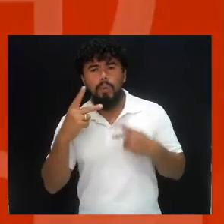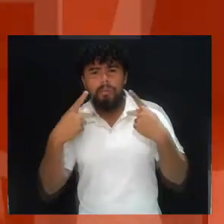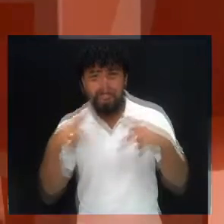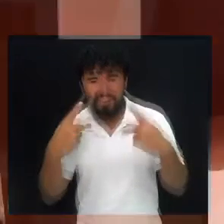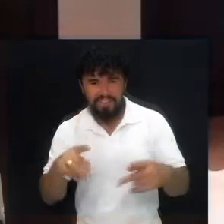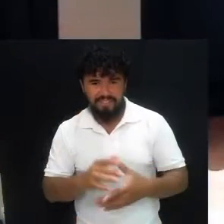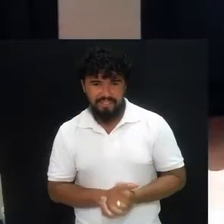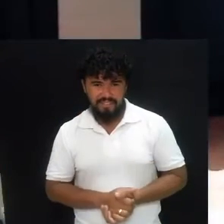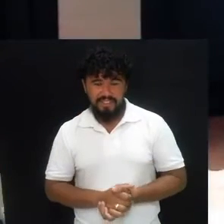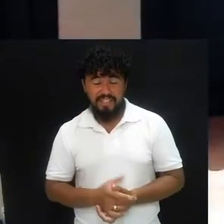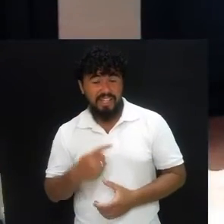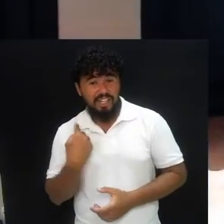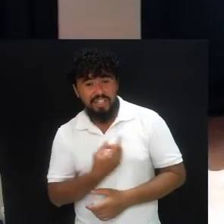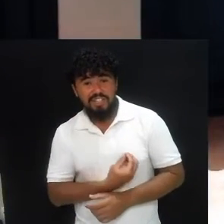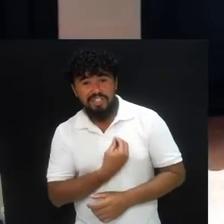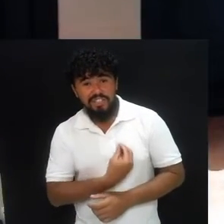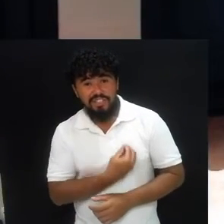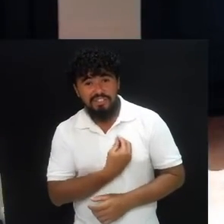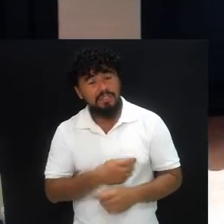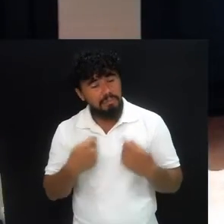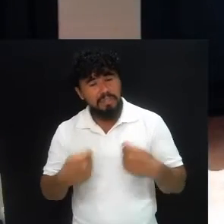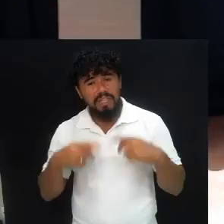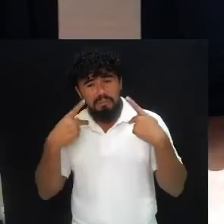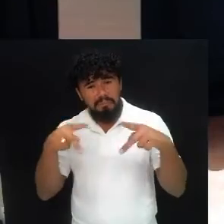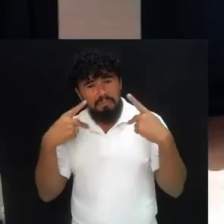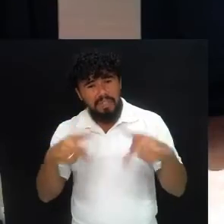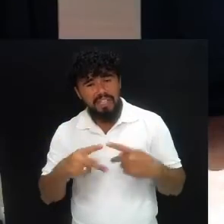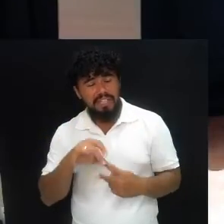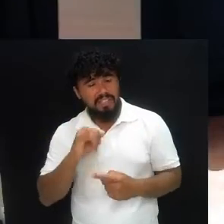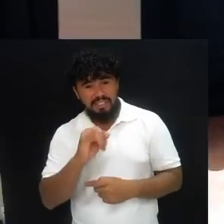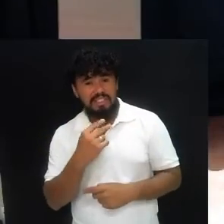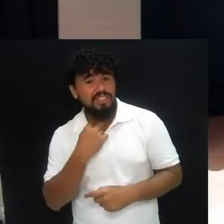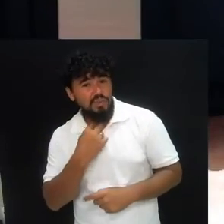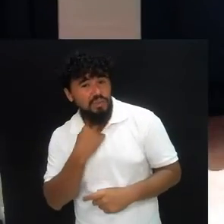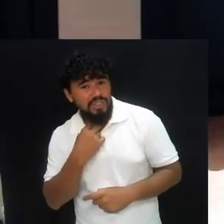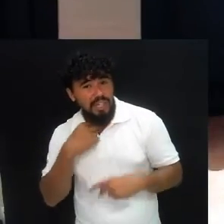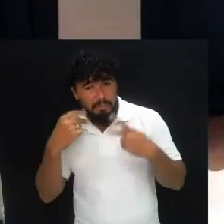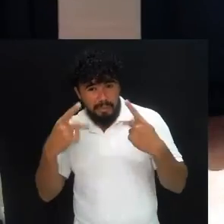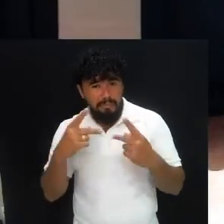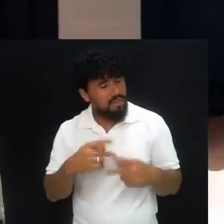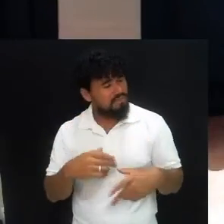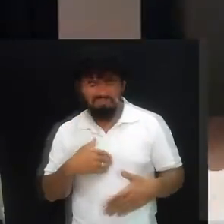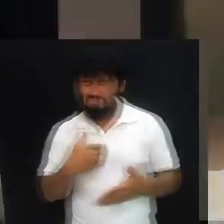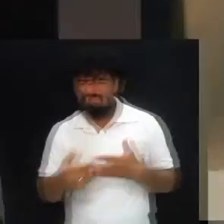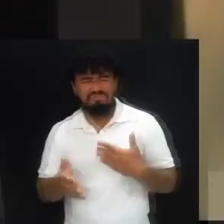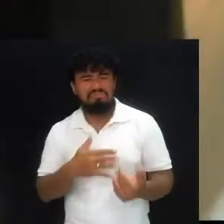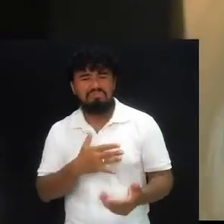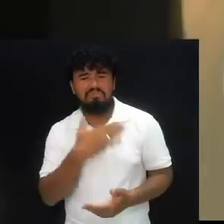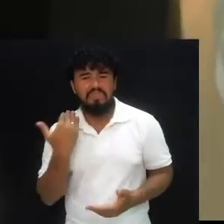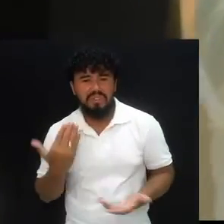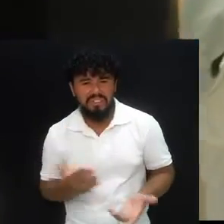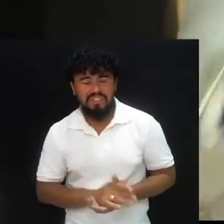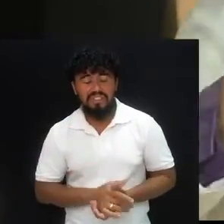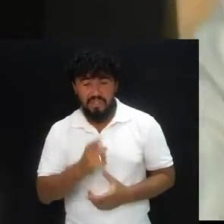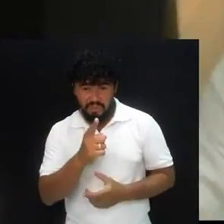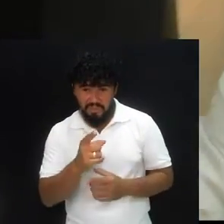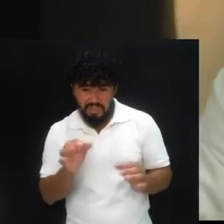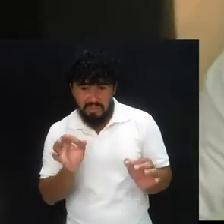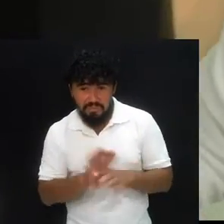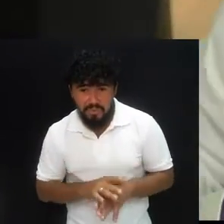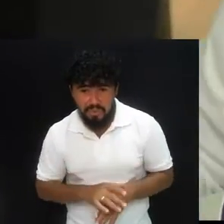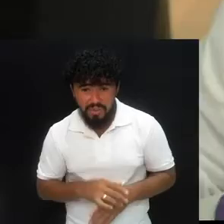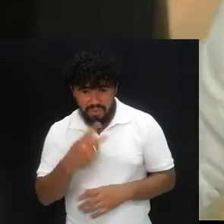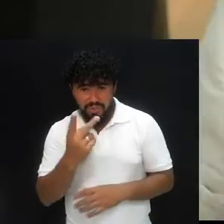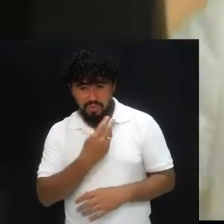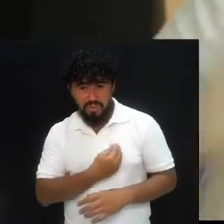queridos. A nossa vida precisa ser uma pregação. E se não pudermos pregar, que venha então a morte. Você hoje está pronto a fazer da